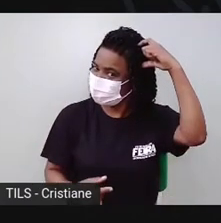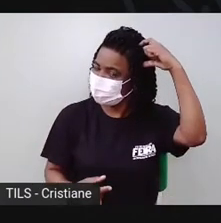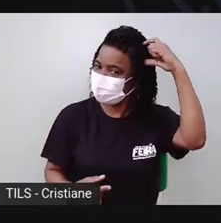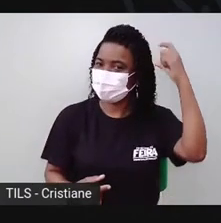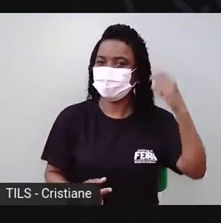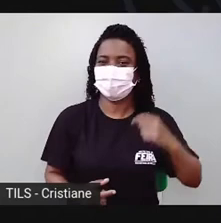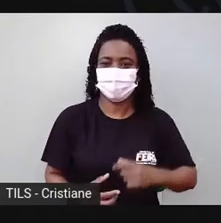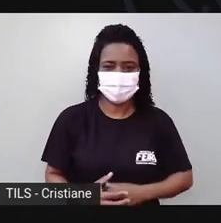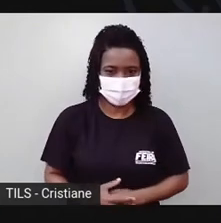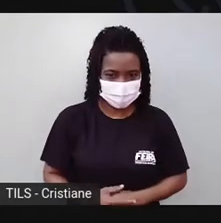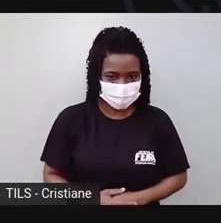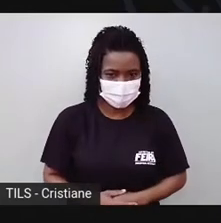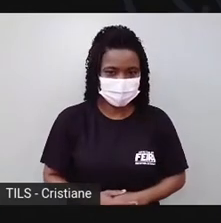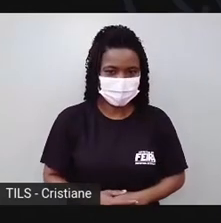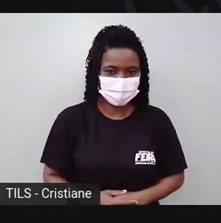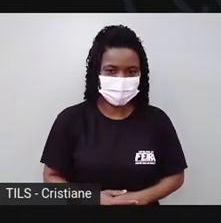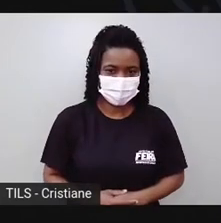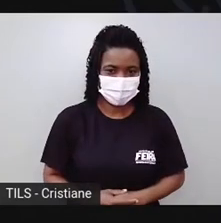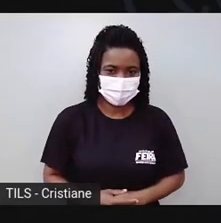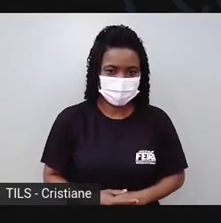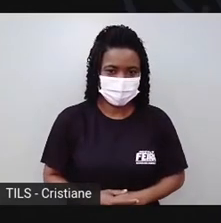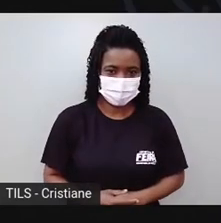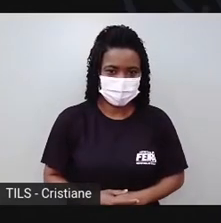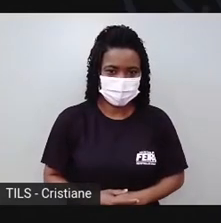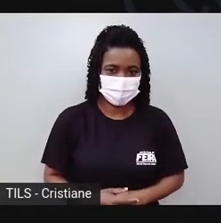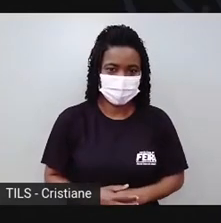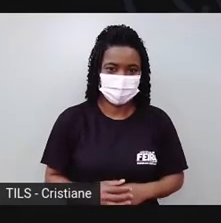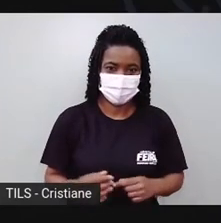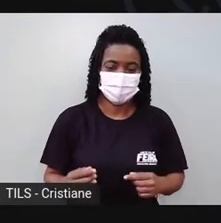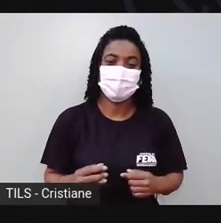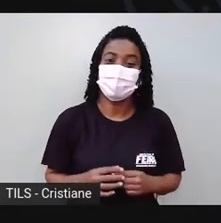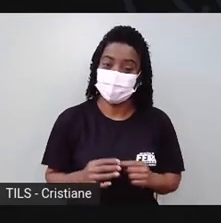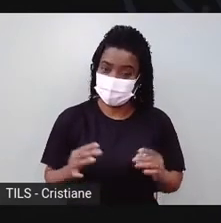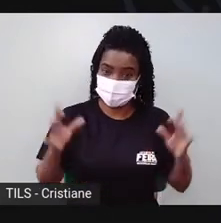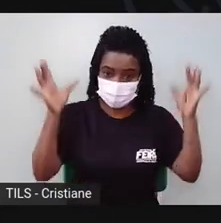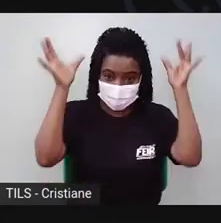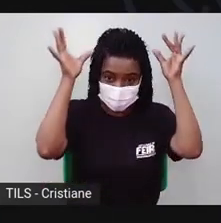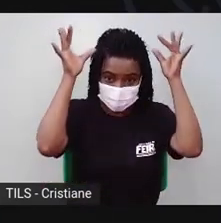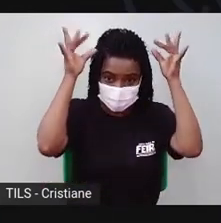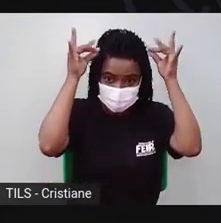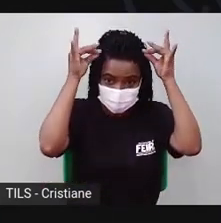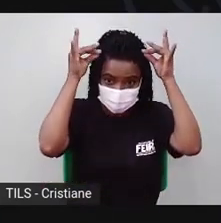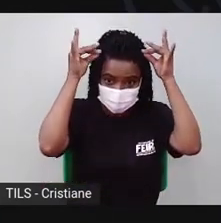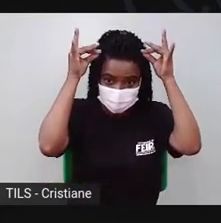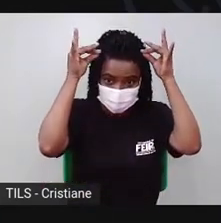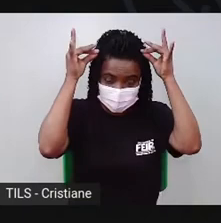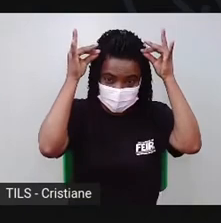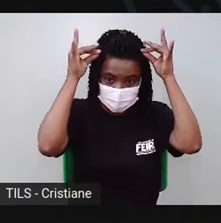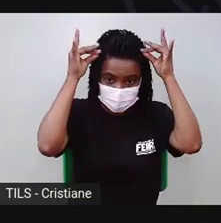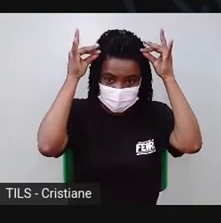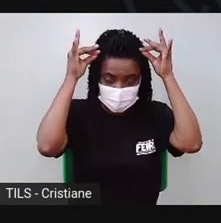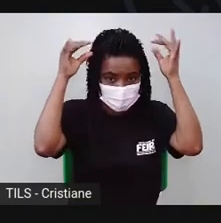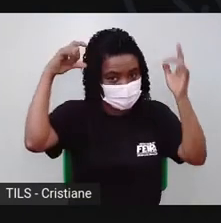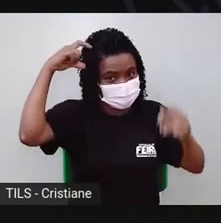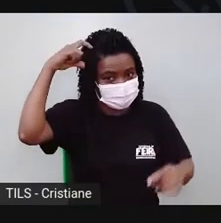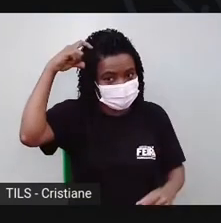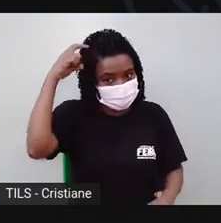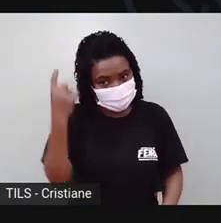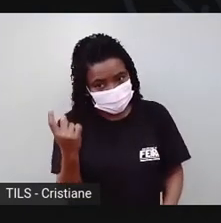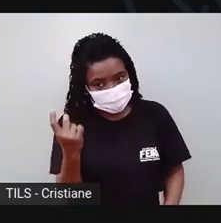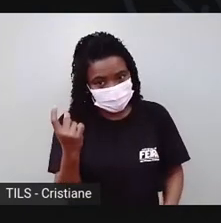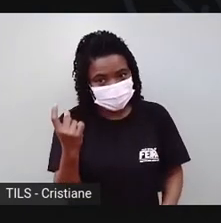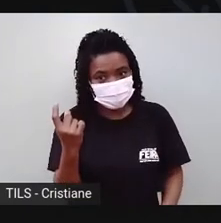encontrar com a outra gila e virar uma só. Pra não cair depois a orelhinha do